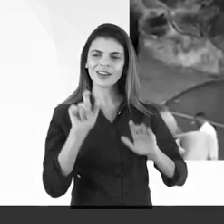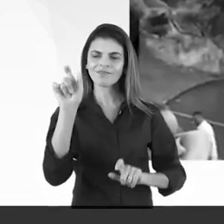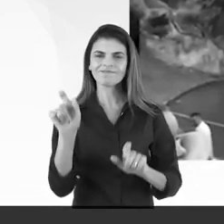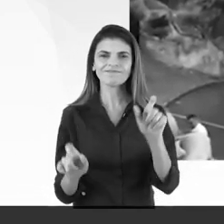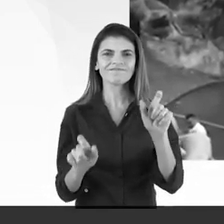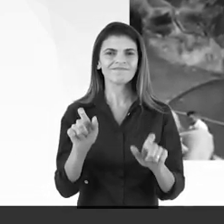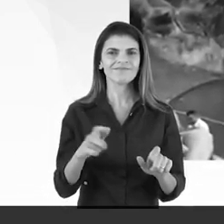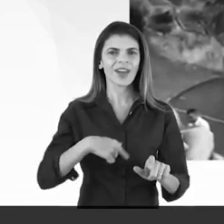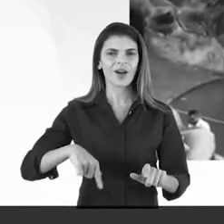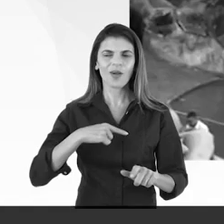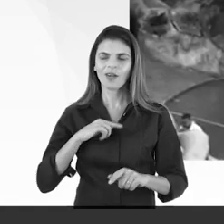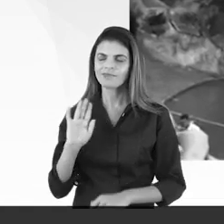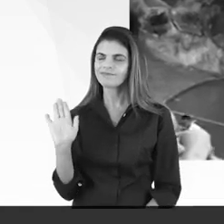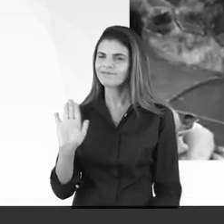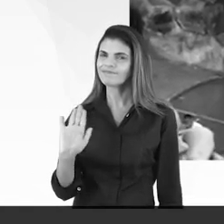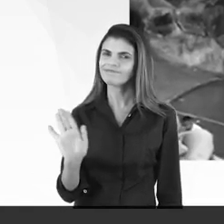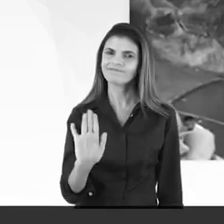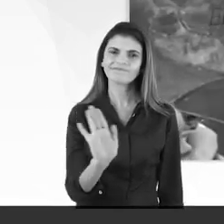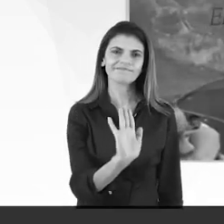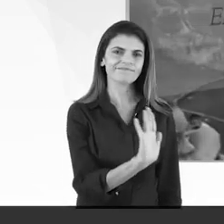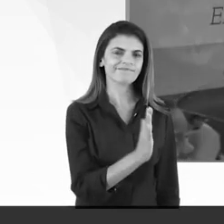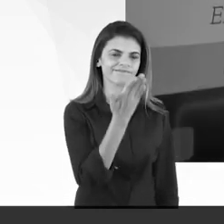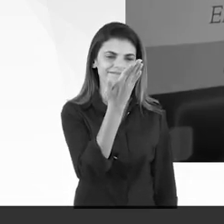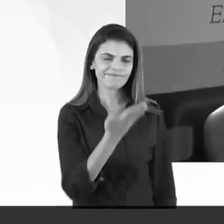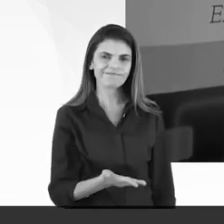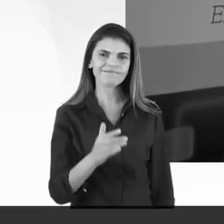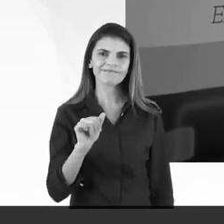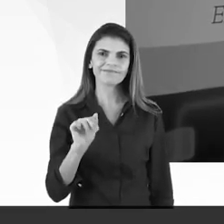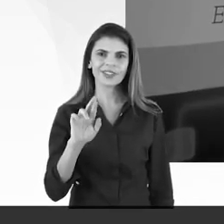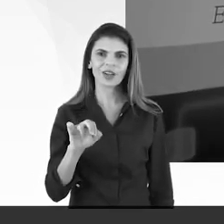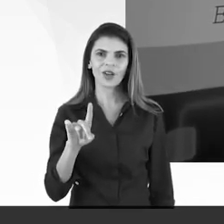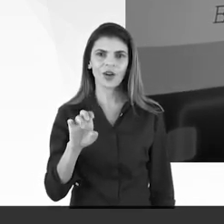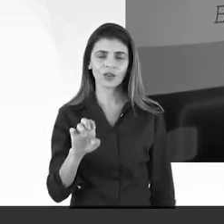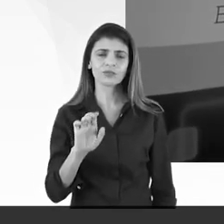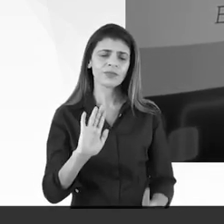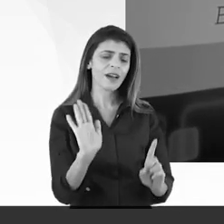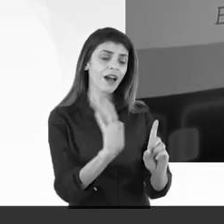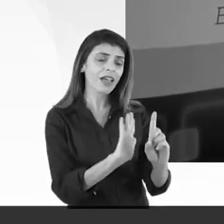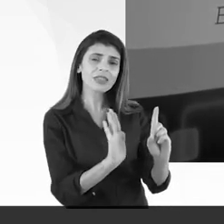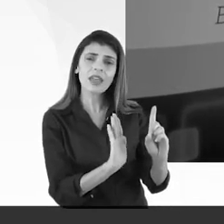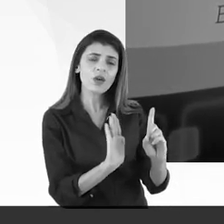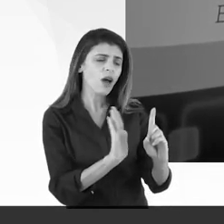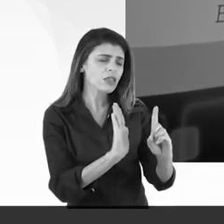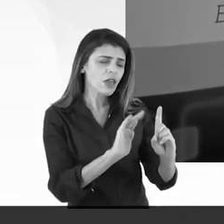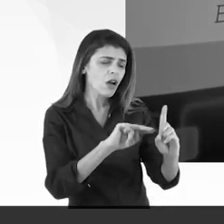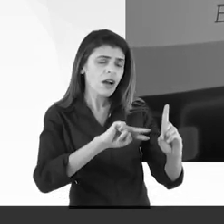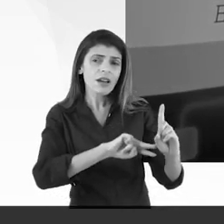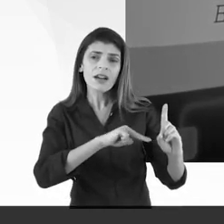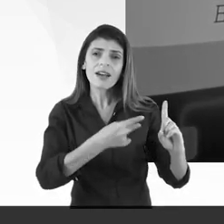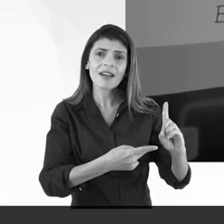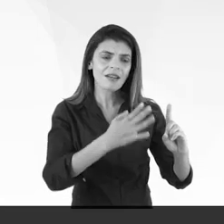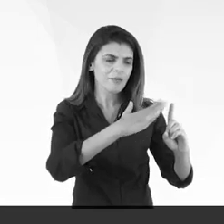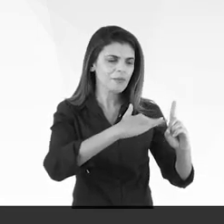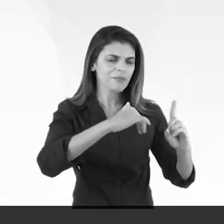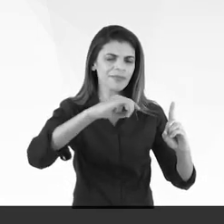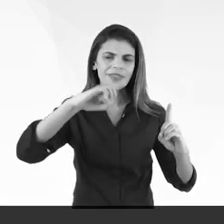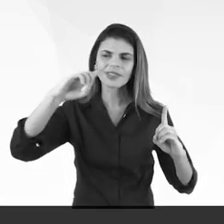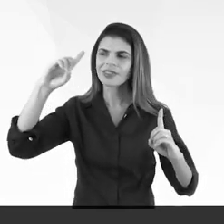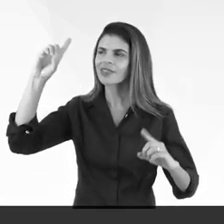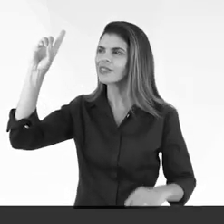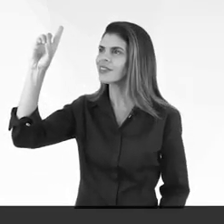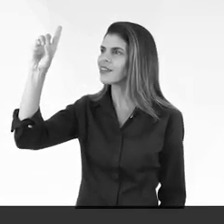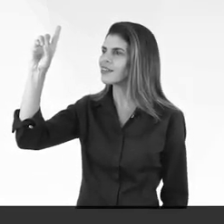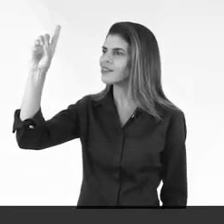Cada um de nós diz agora adeus a Harold de Oliveira. Dizemos um adeus que significa para